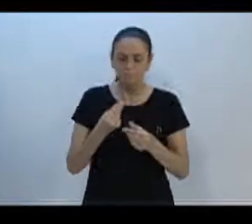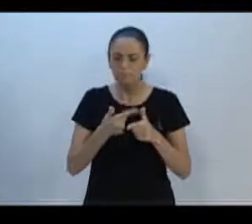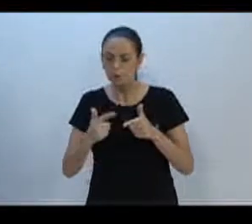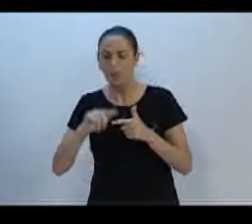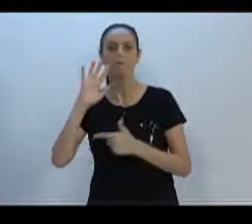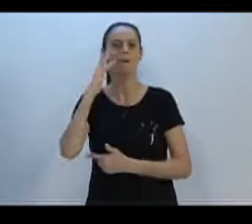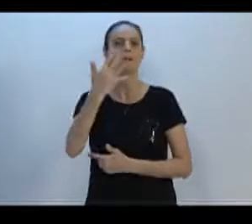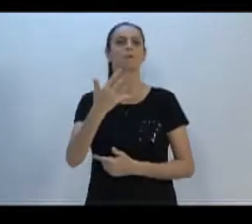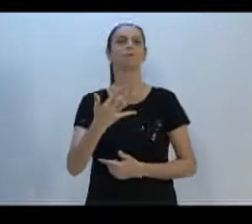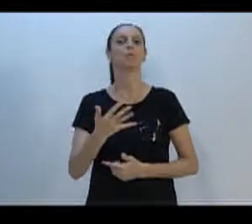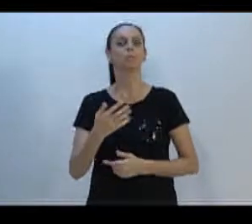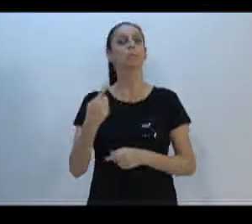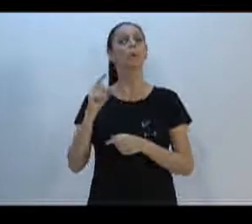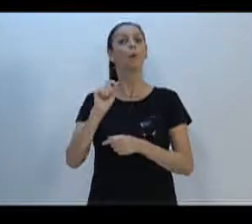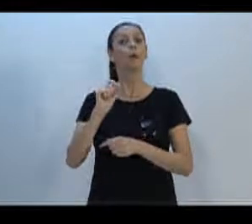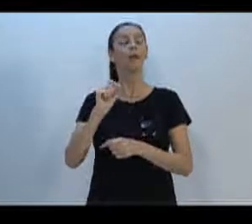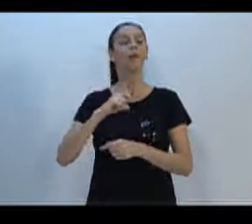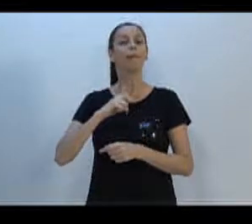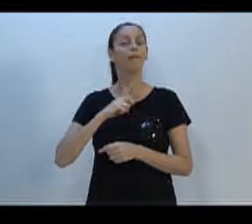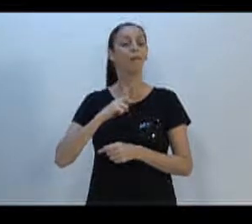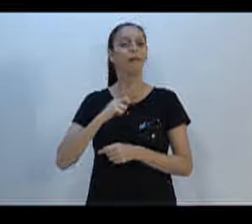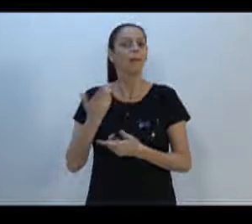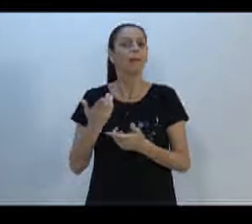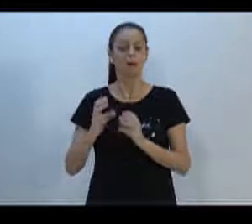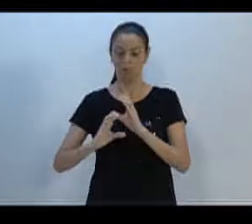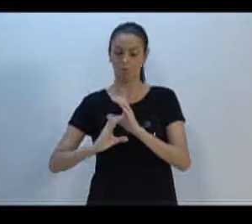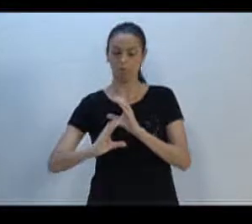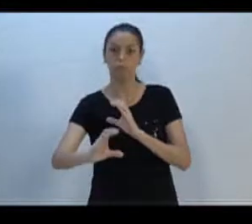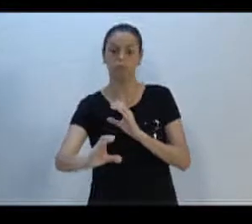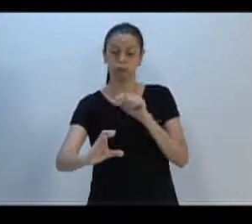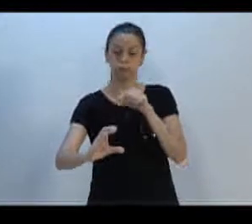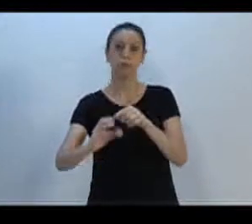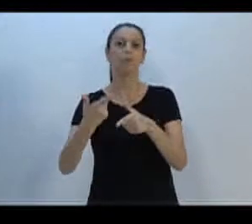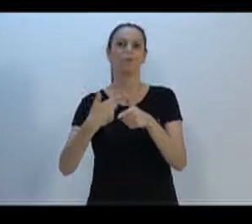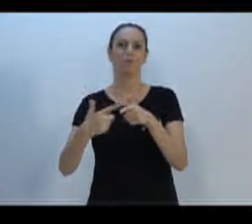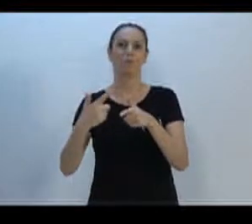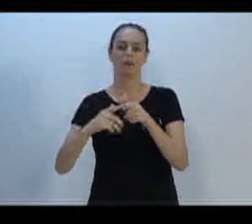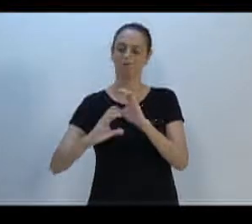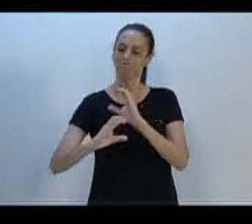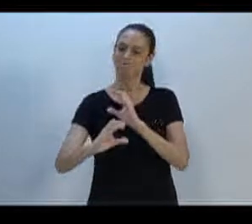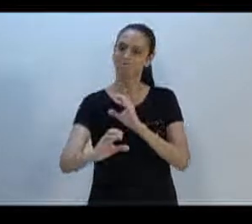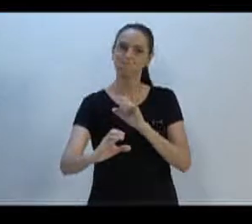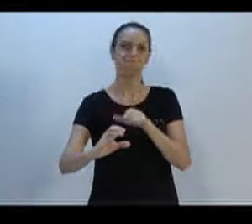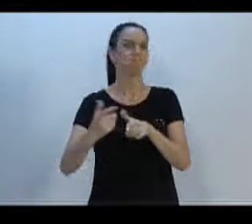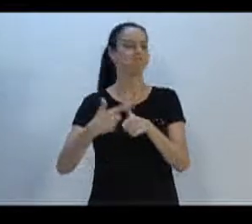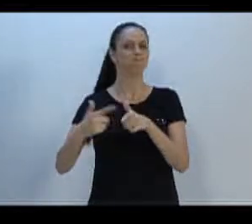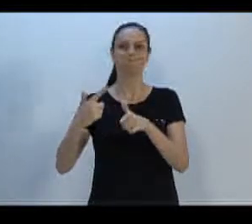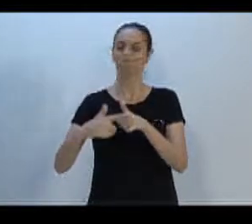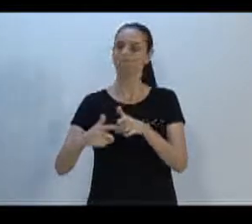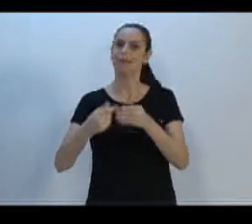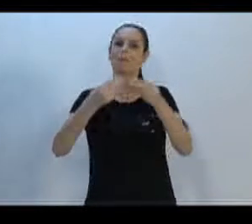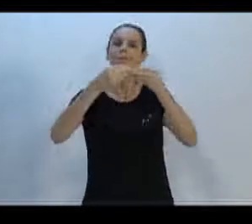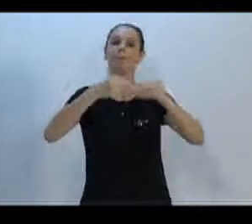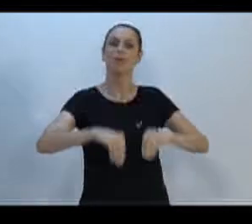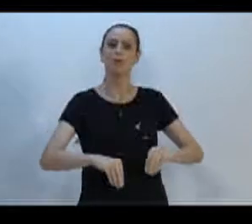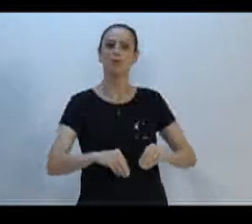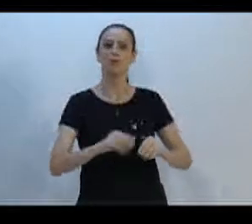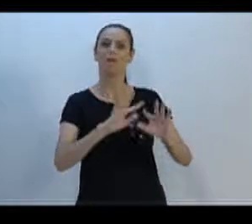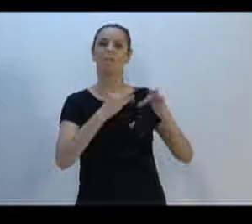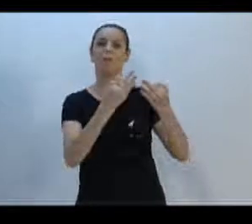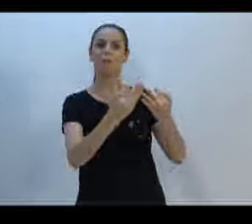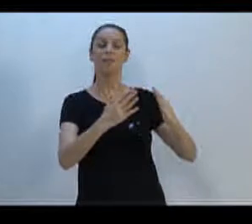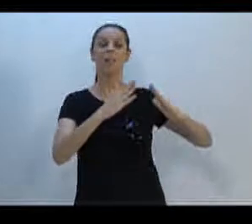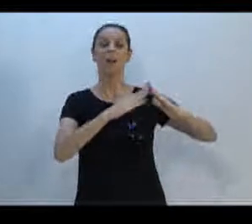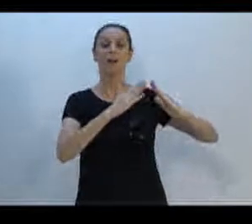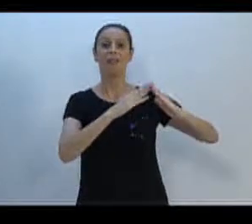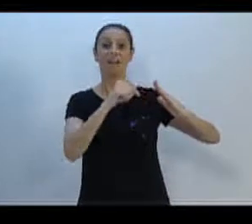numa tubulação, ao qual estava causando muito dano aquela família que ali nunca teve água, até estava